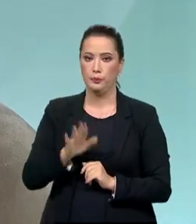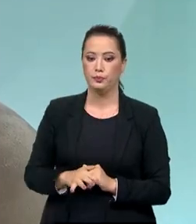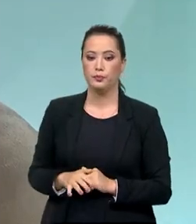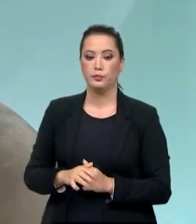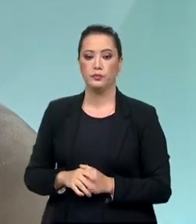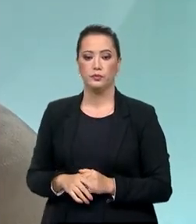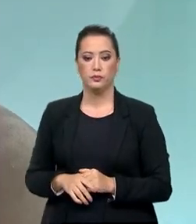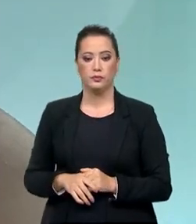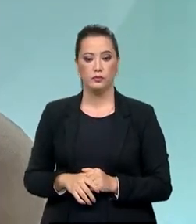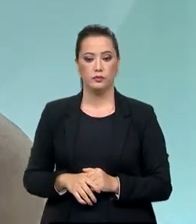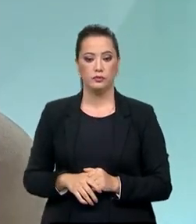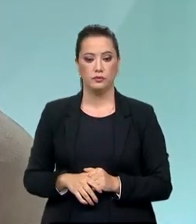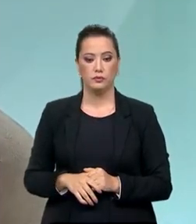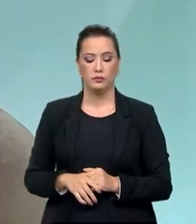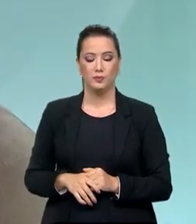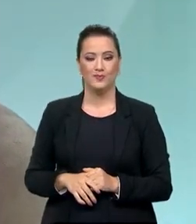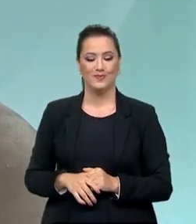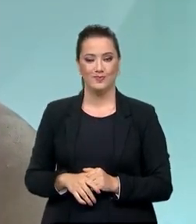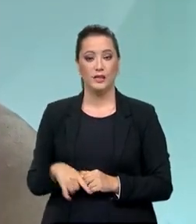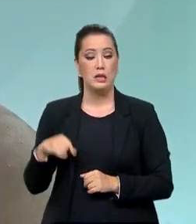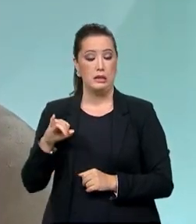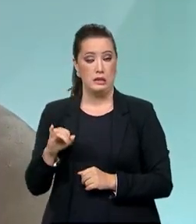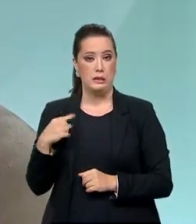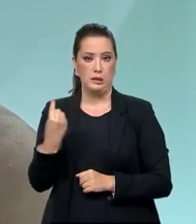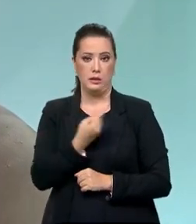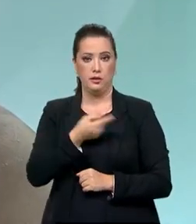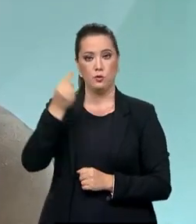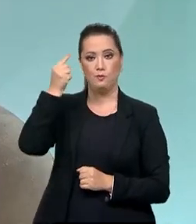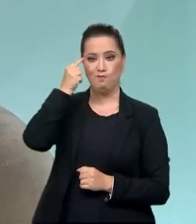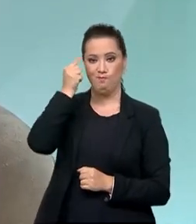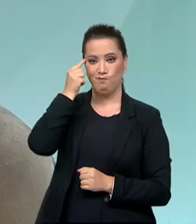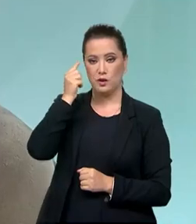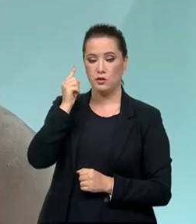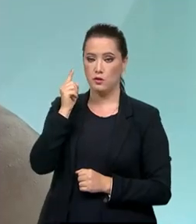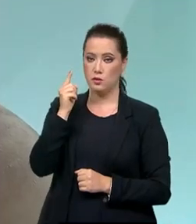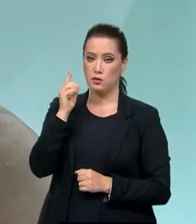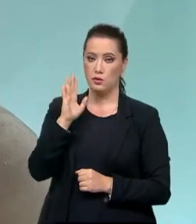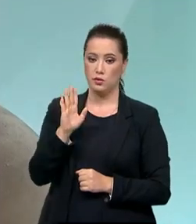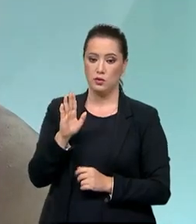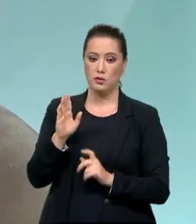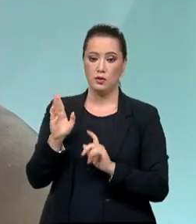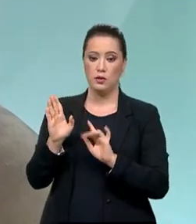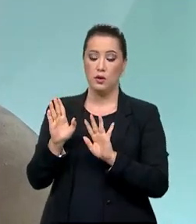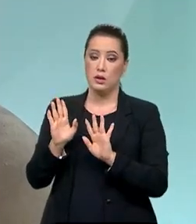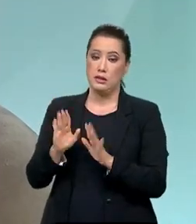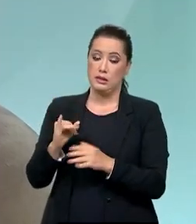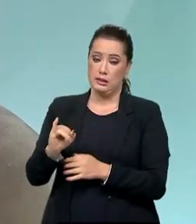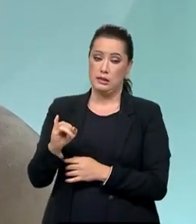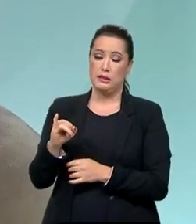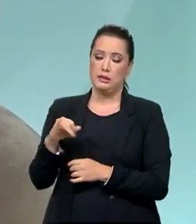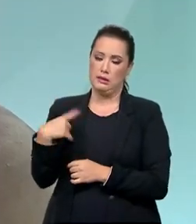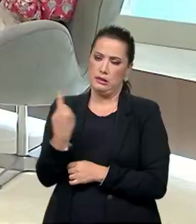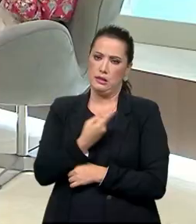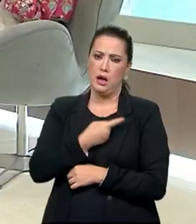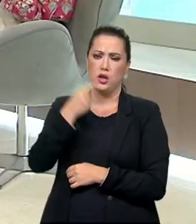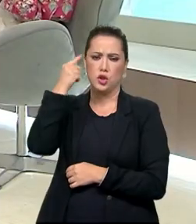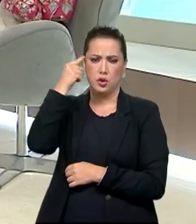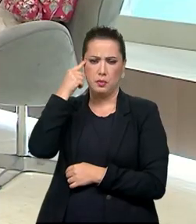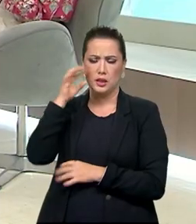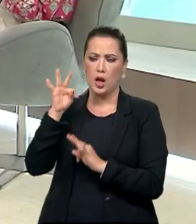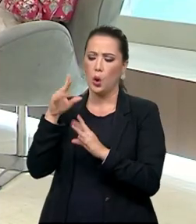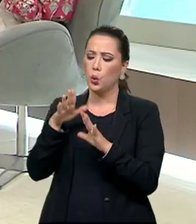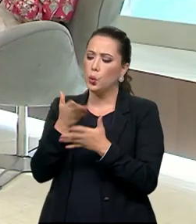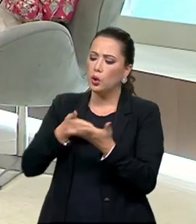dizer é que, se nós pensarmos, isso por benchmarking até e por conhecimento científico, tudo que